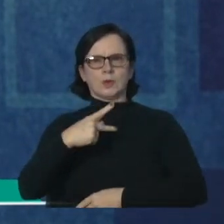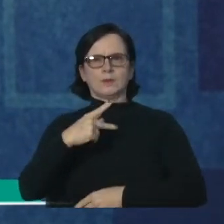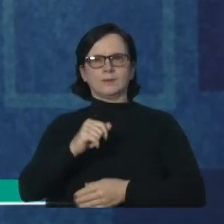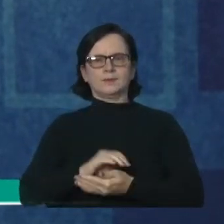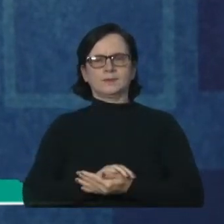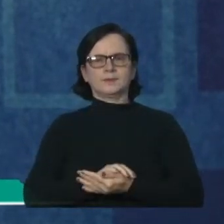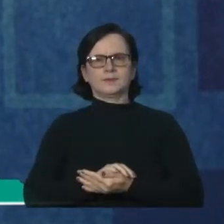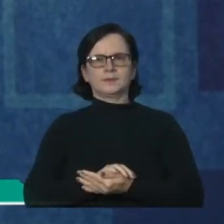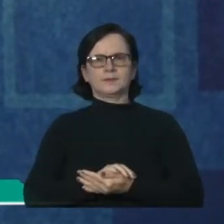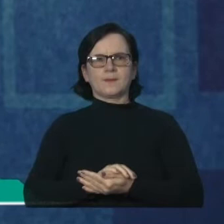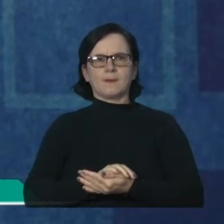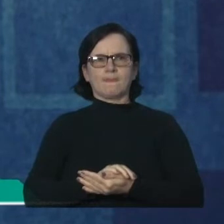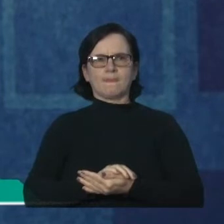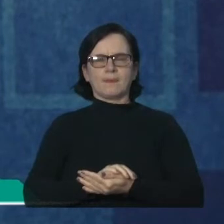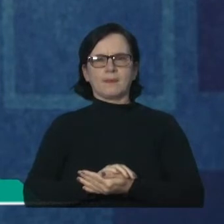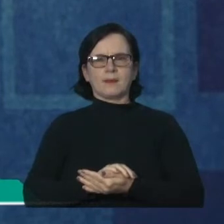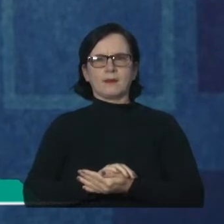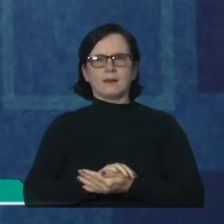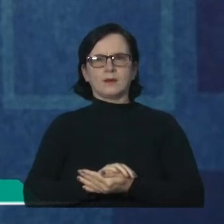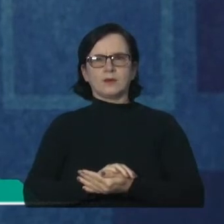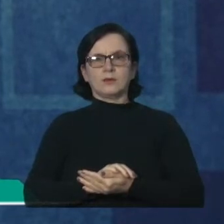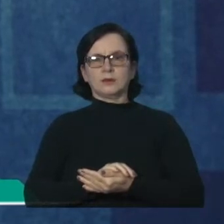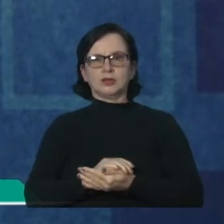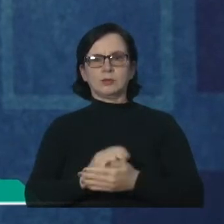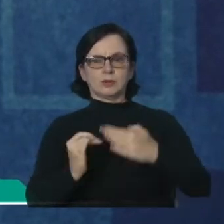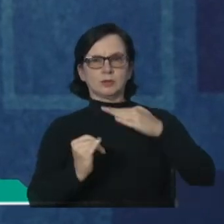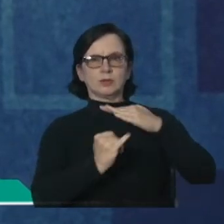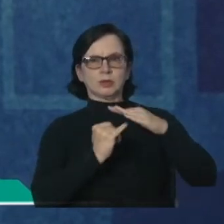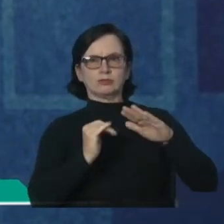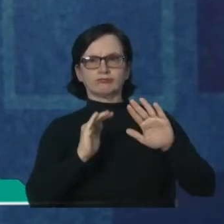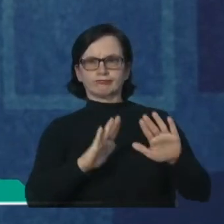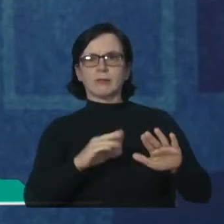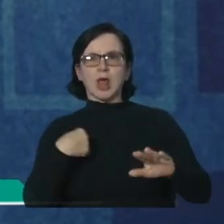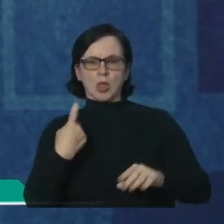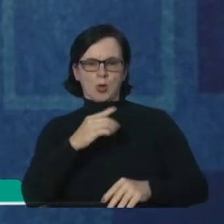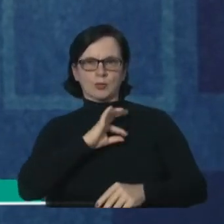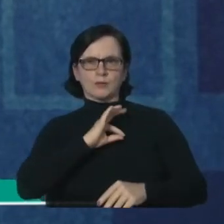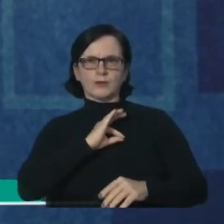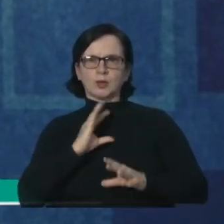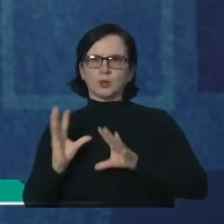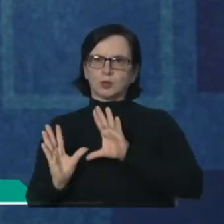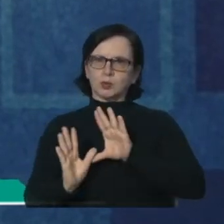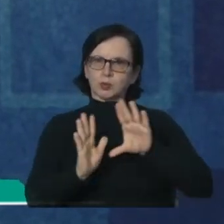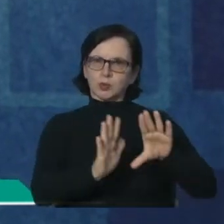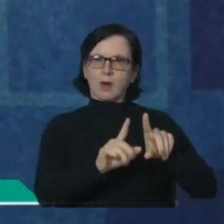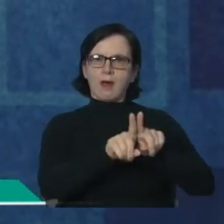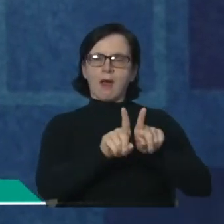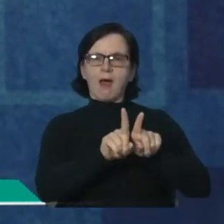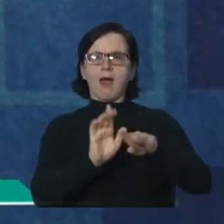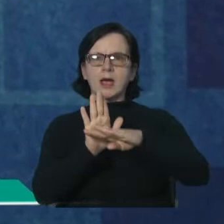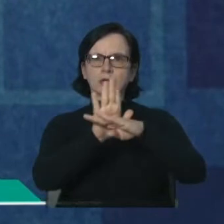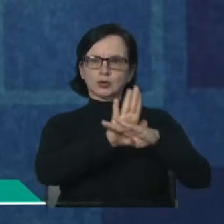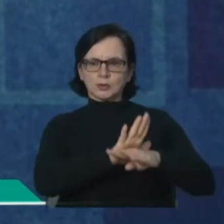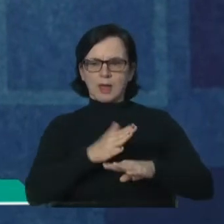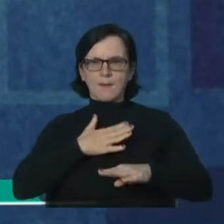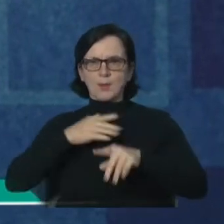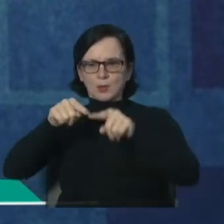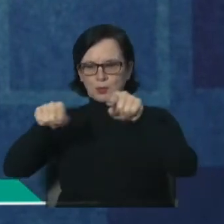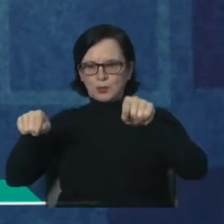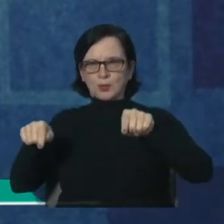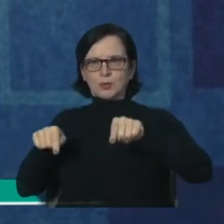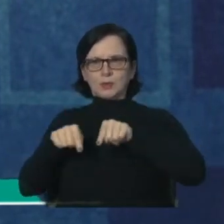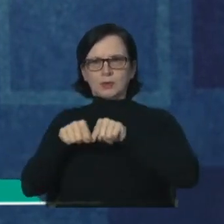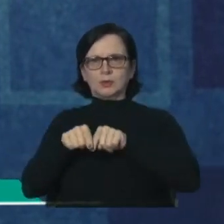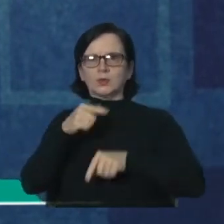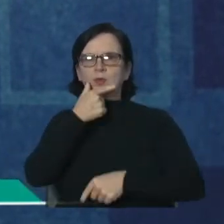Não devemos deixar essa casa legislativa, todos os colaboradores, o meu gabinete, em nome do Bruno